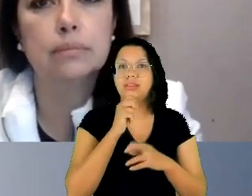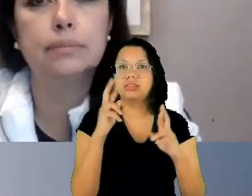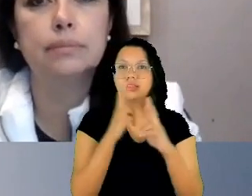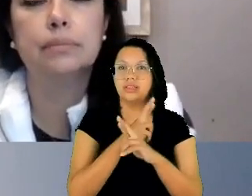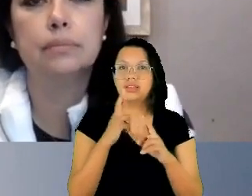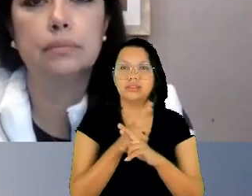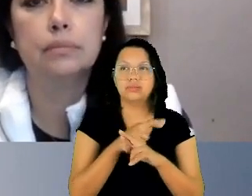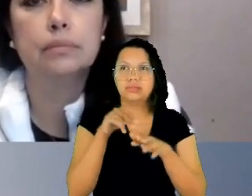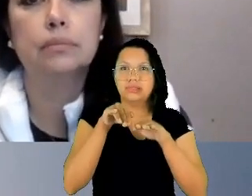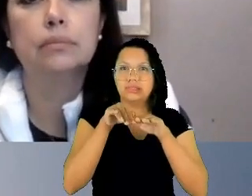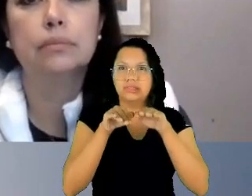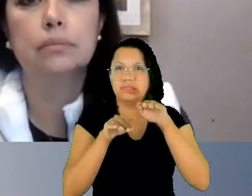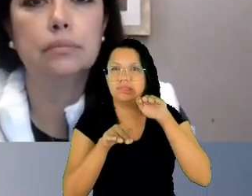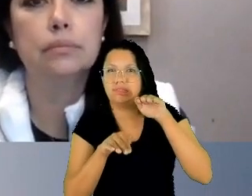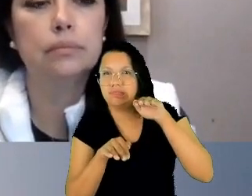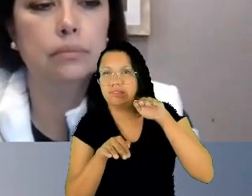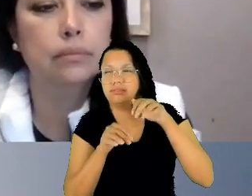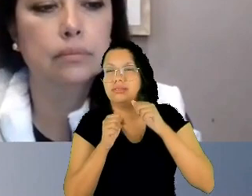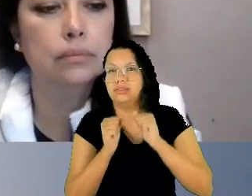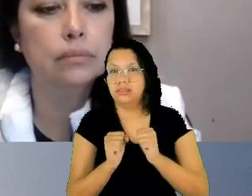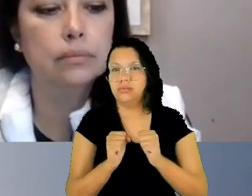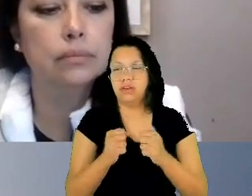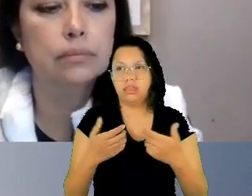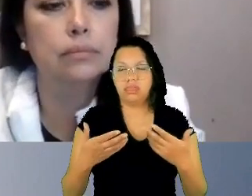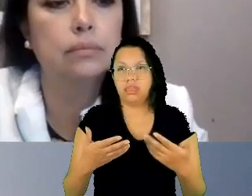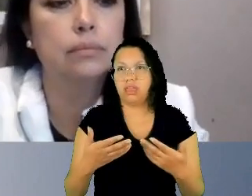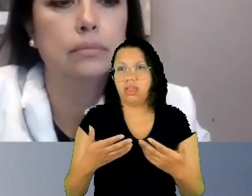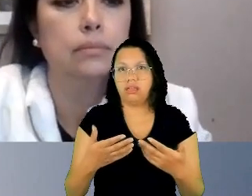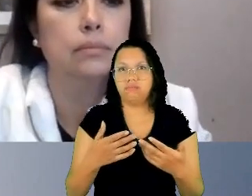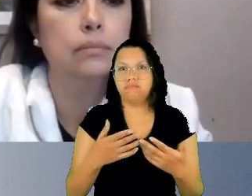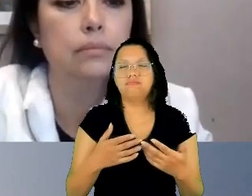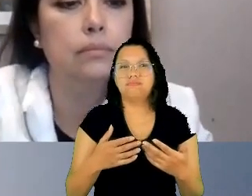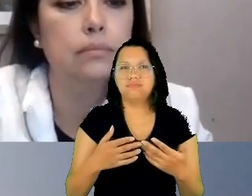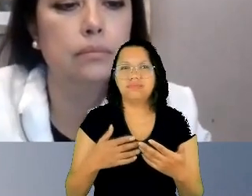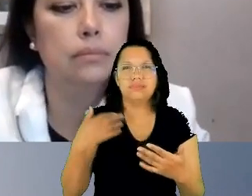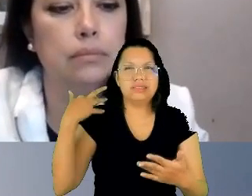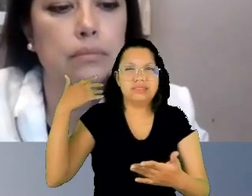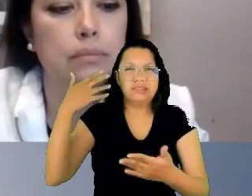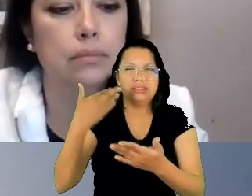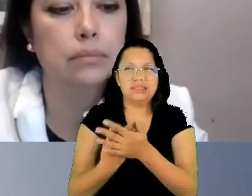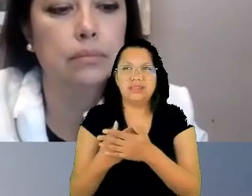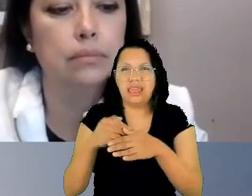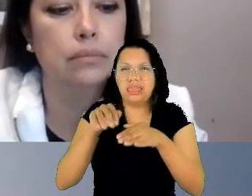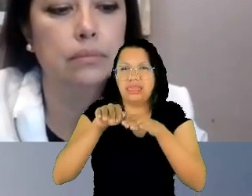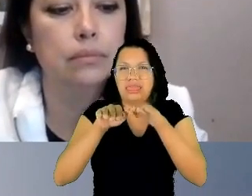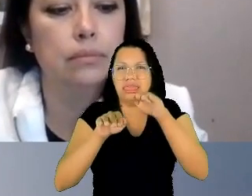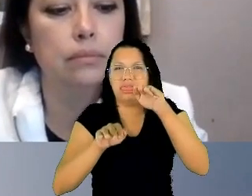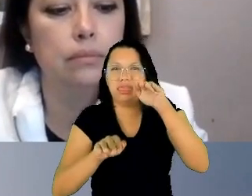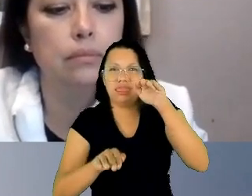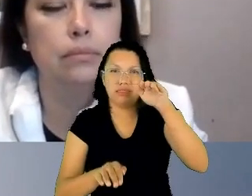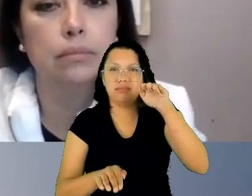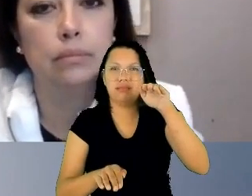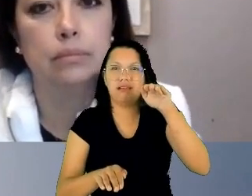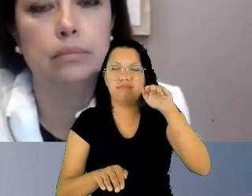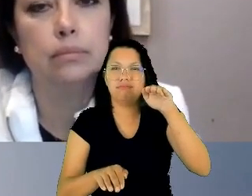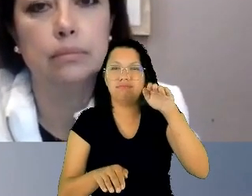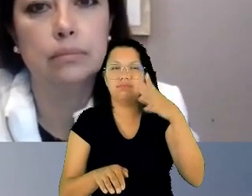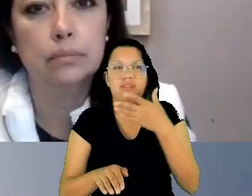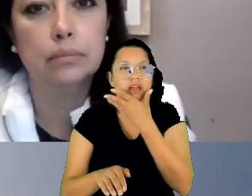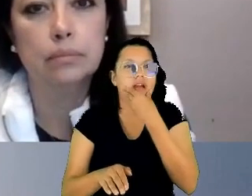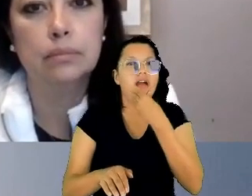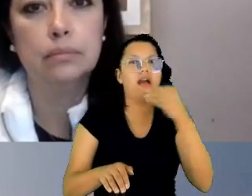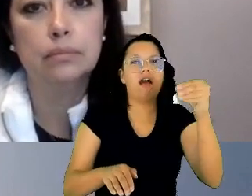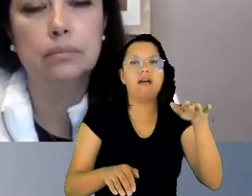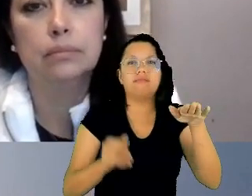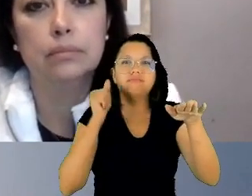relações historicamente desiguais e assimétricas entre homens e mulheres. Então, para combater a violência contra a mulher